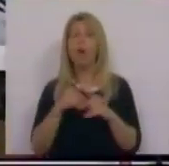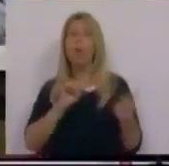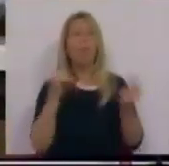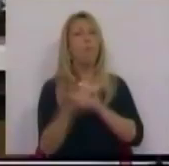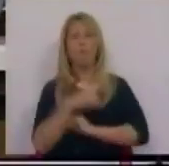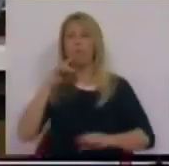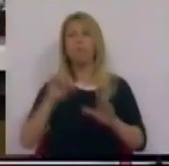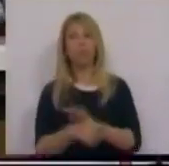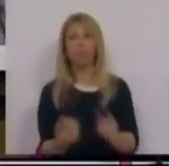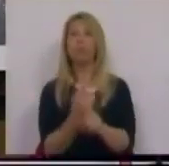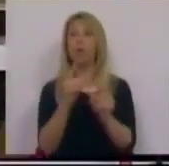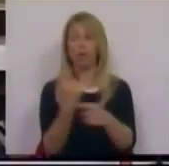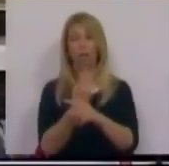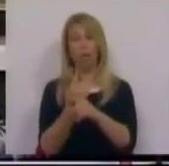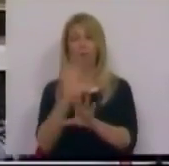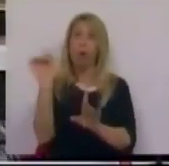verdadeiramente não quer mudar disso.